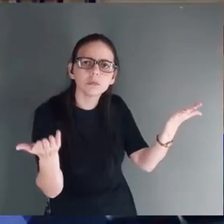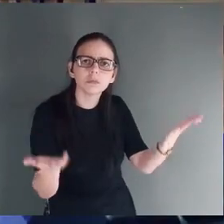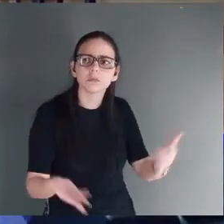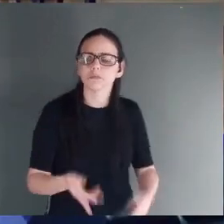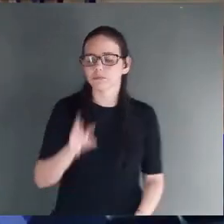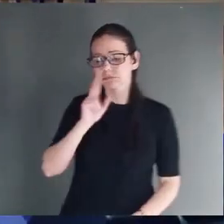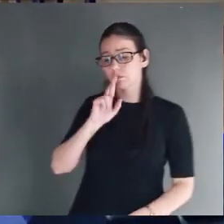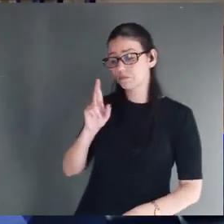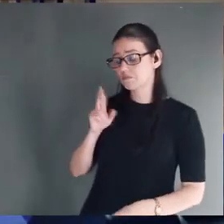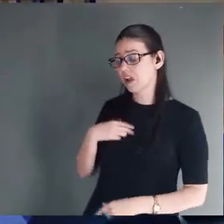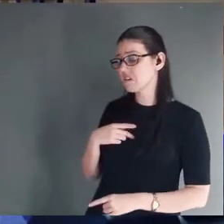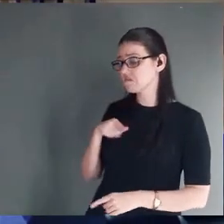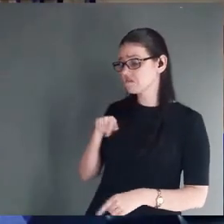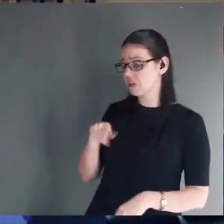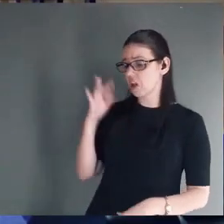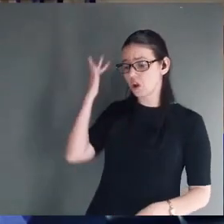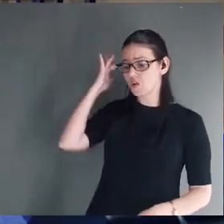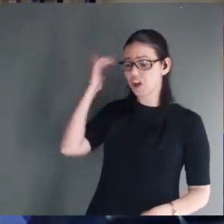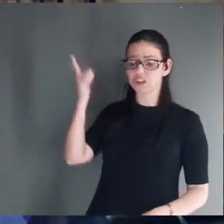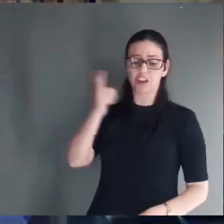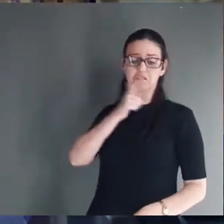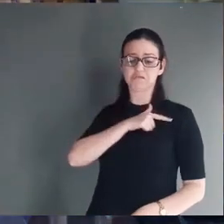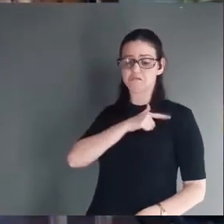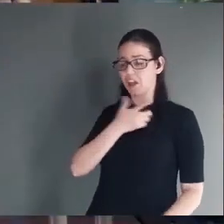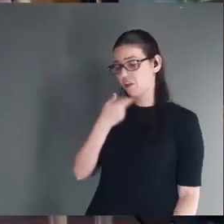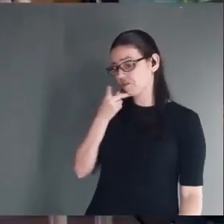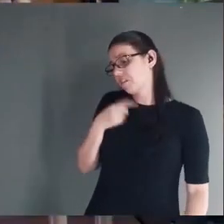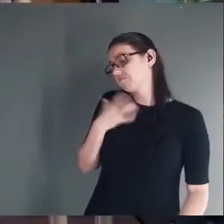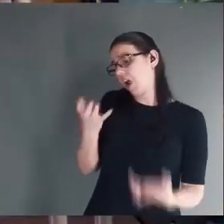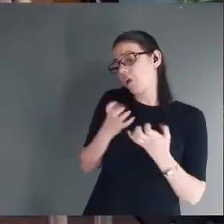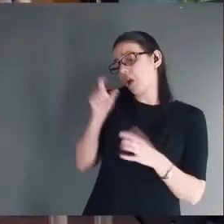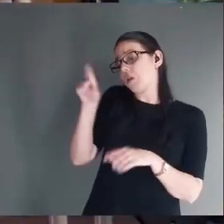Aí ela falou. Eu achei esse quadro tão feio. Que eu decidi comprar.